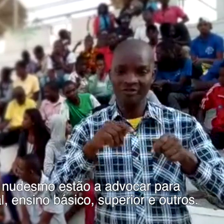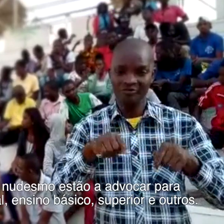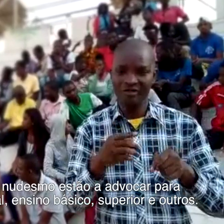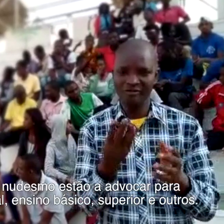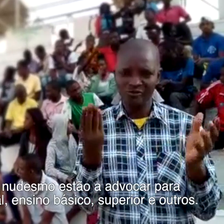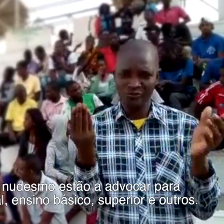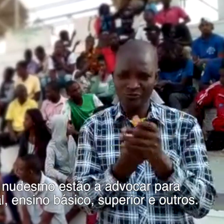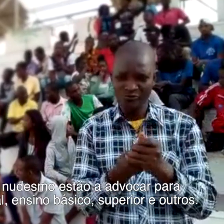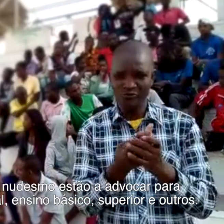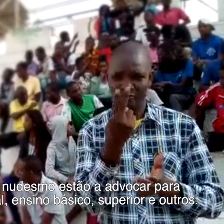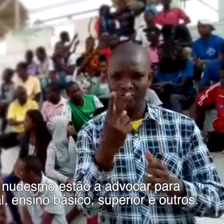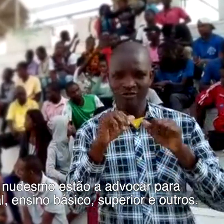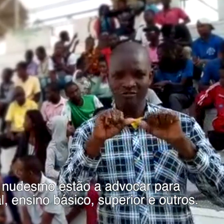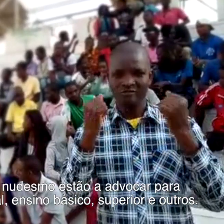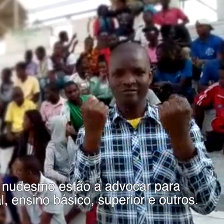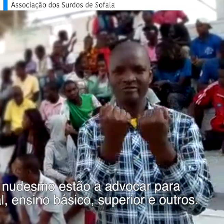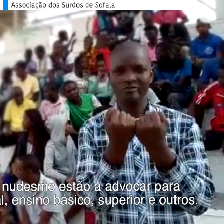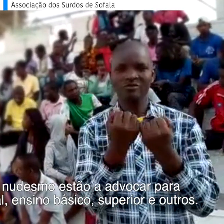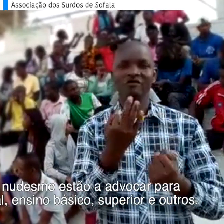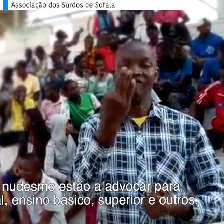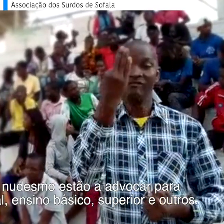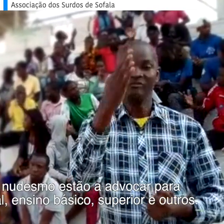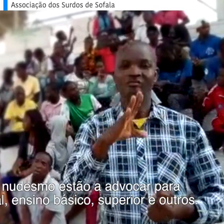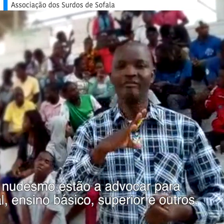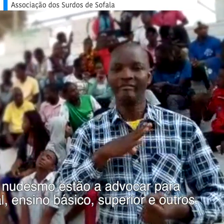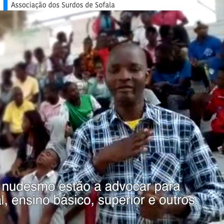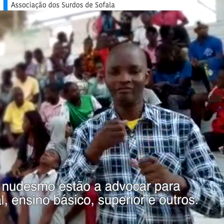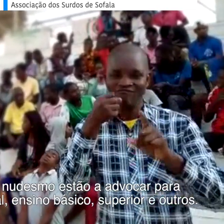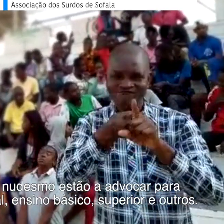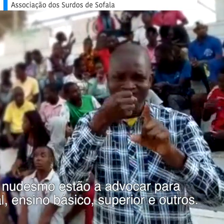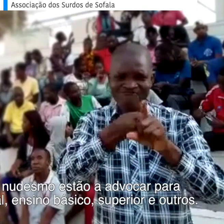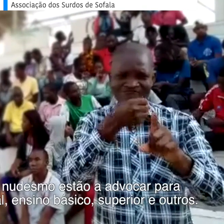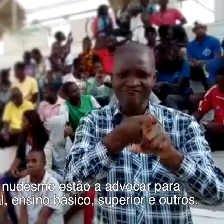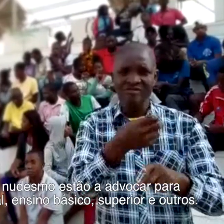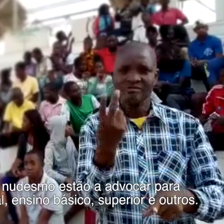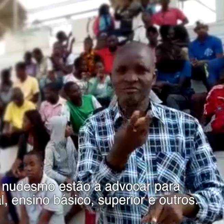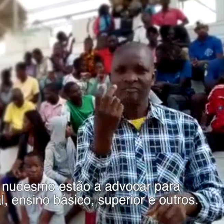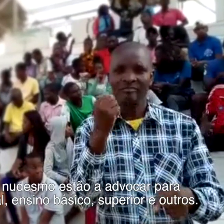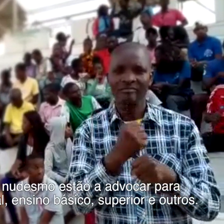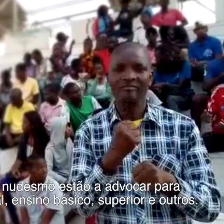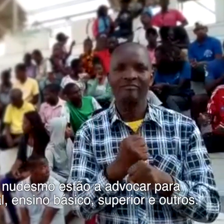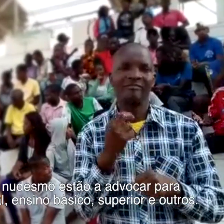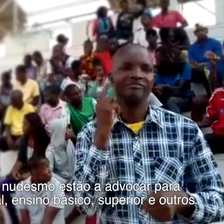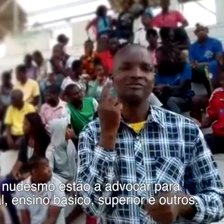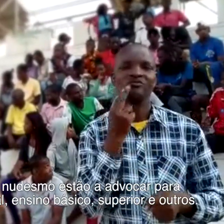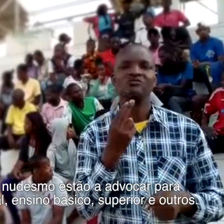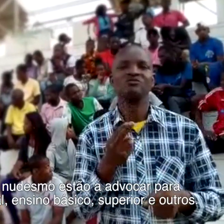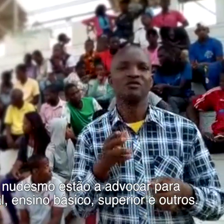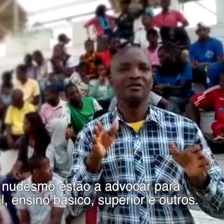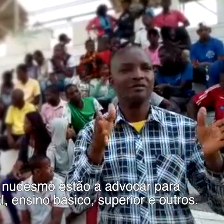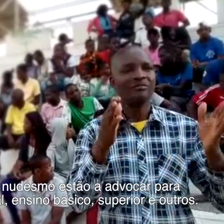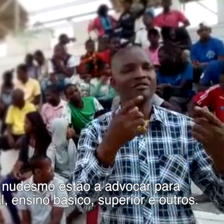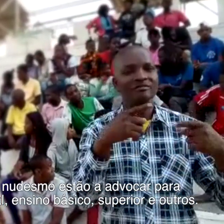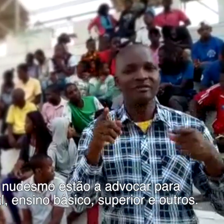A Associação dos Surdos e Anudismo estão a advocar